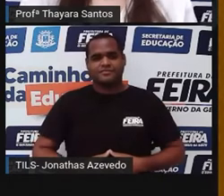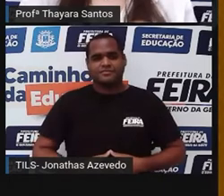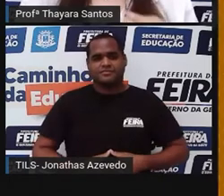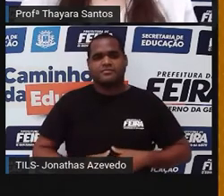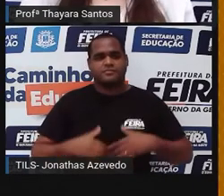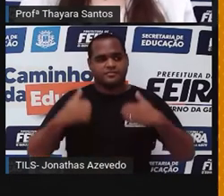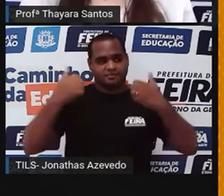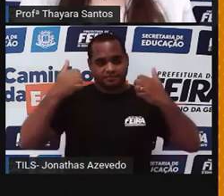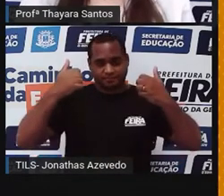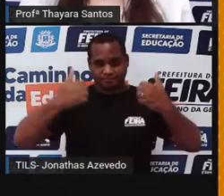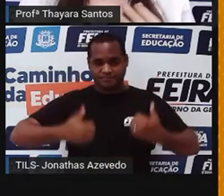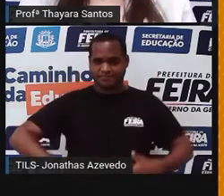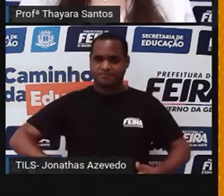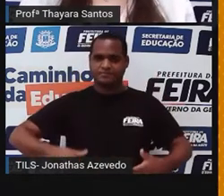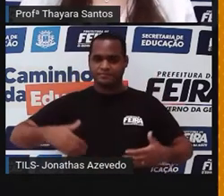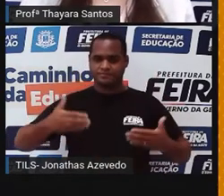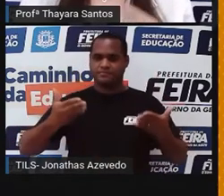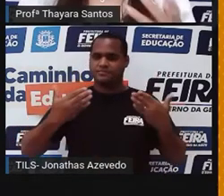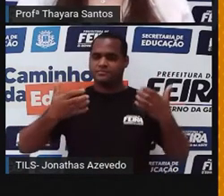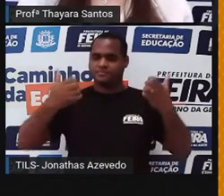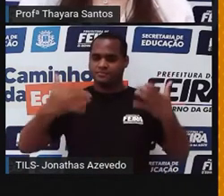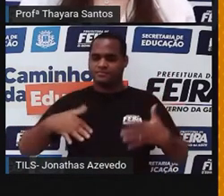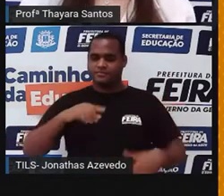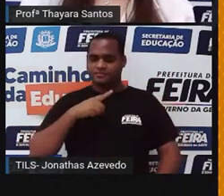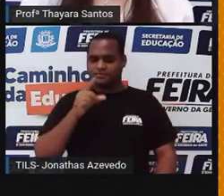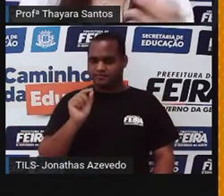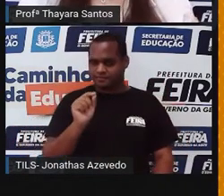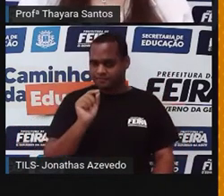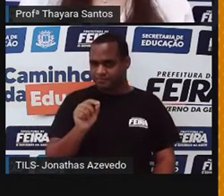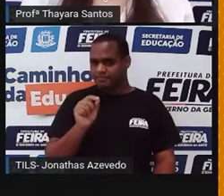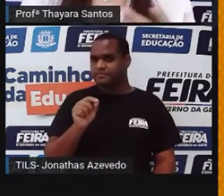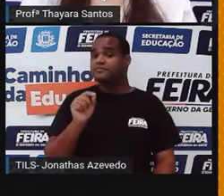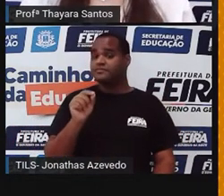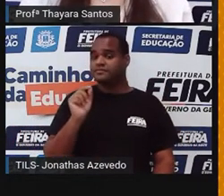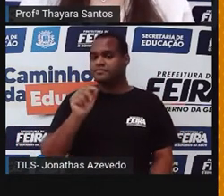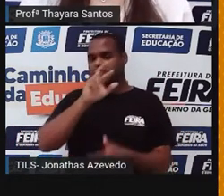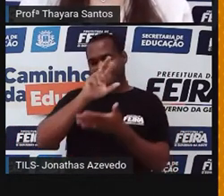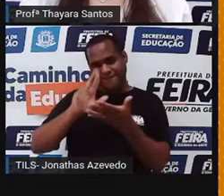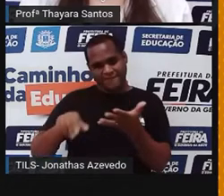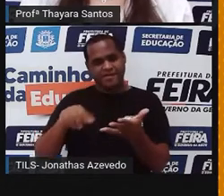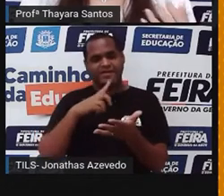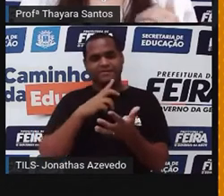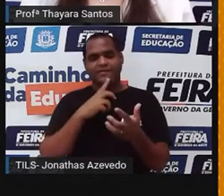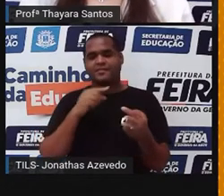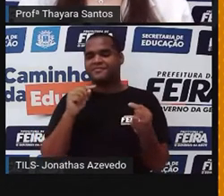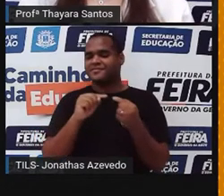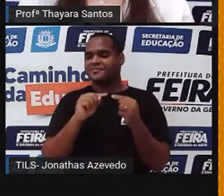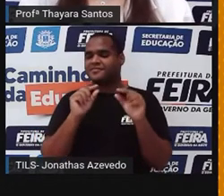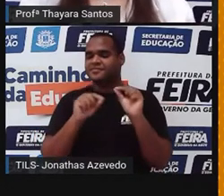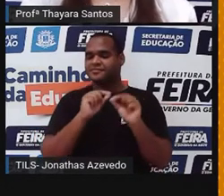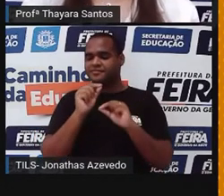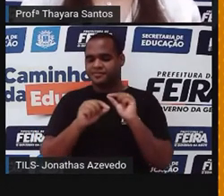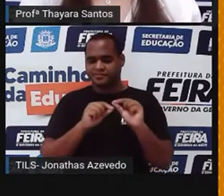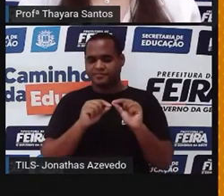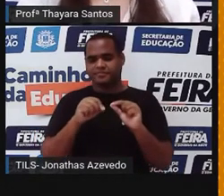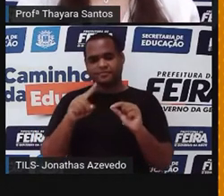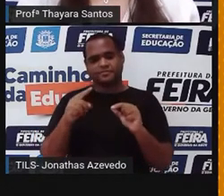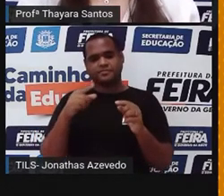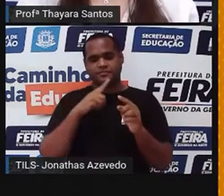Então, vamos lá. Essa matéria, toda essa matéria que a gente está estudando aqui, ela apresenta algumas